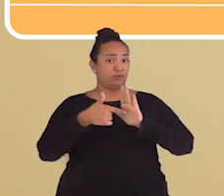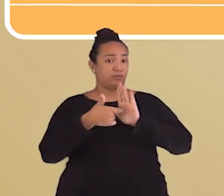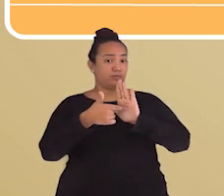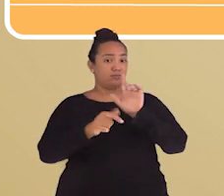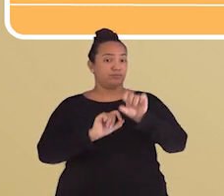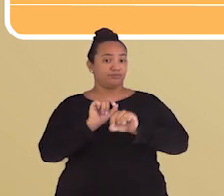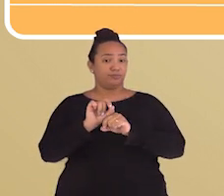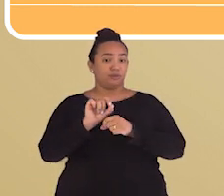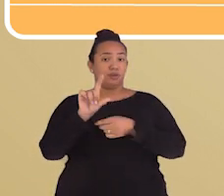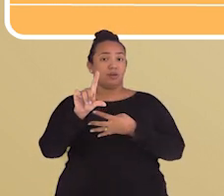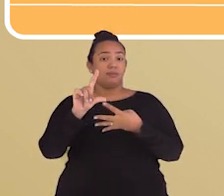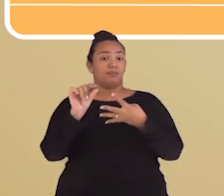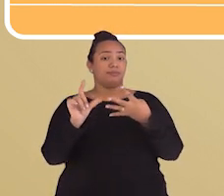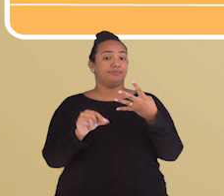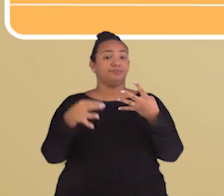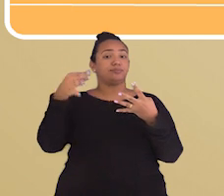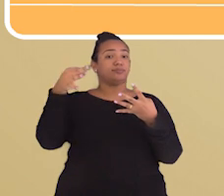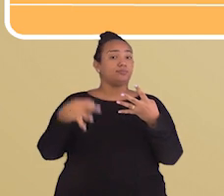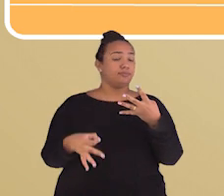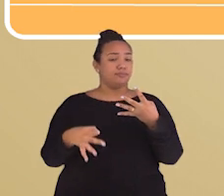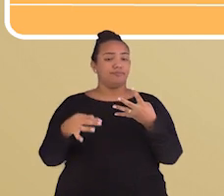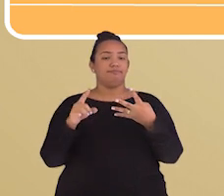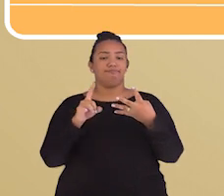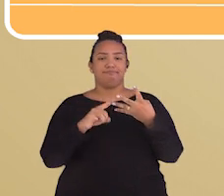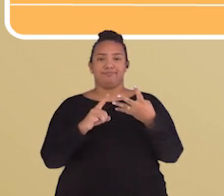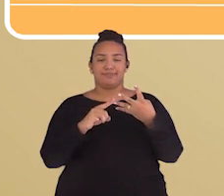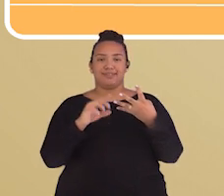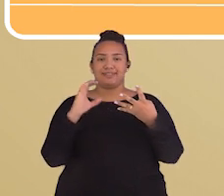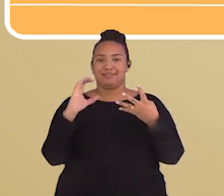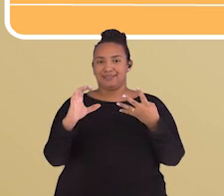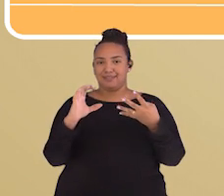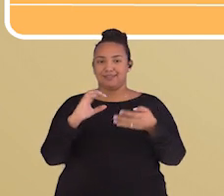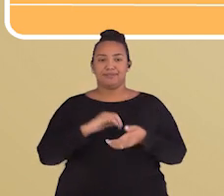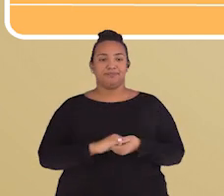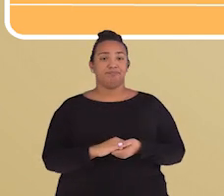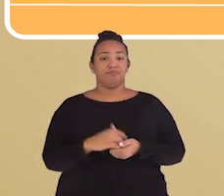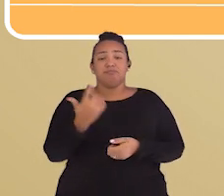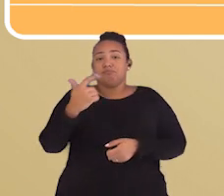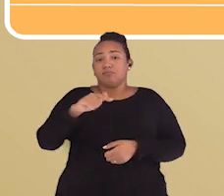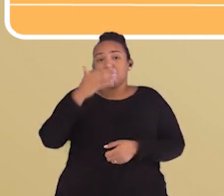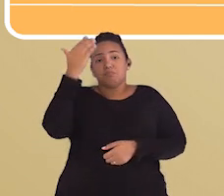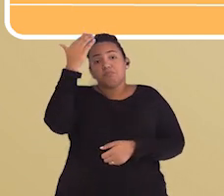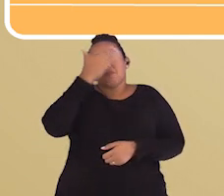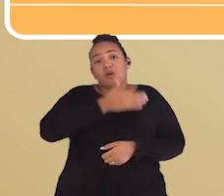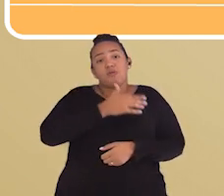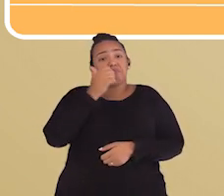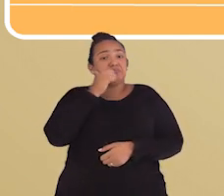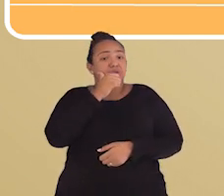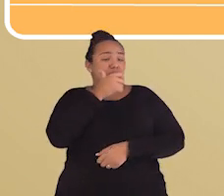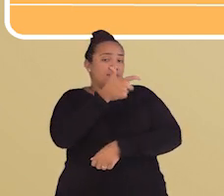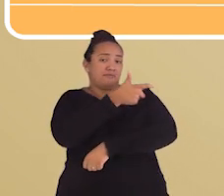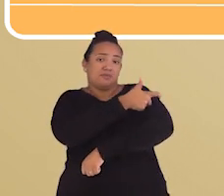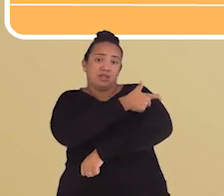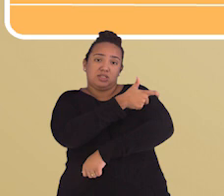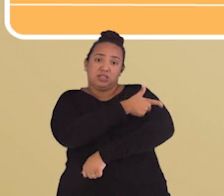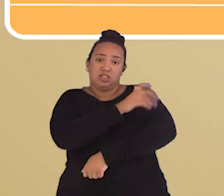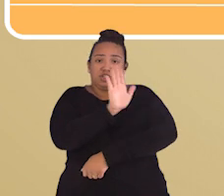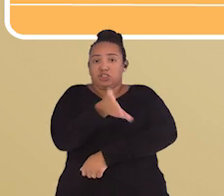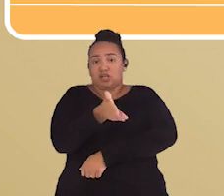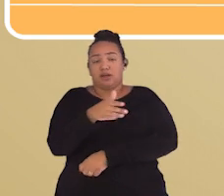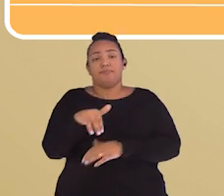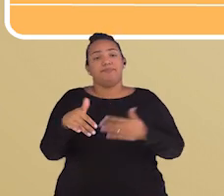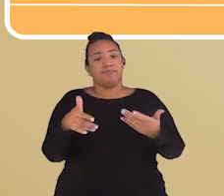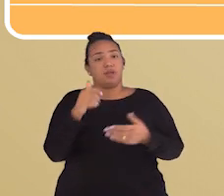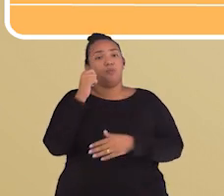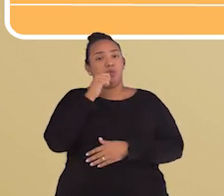Estamos de volta para mostrar que a opção correta é a letra C. Que é, não há provas de que Eduarda esteja vacinada contra